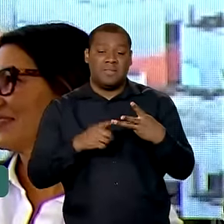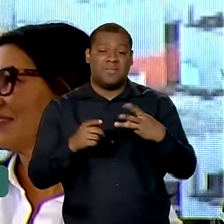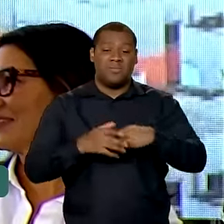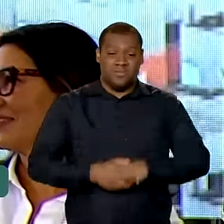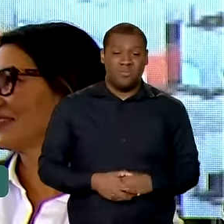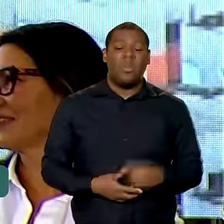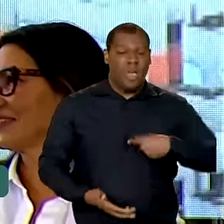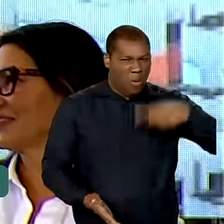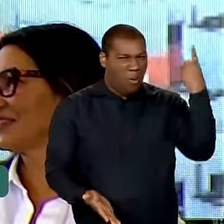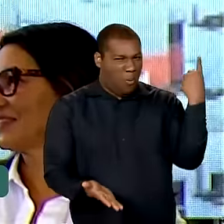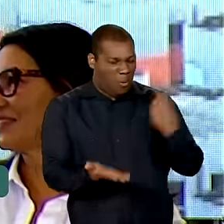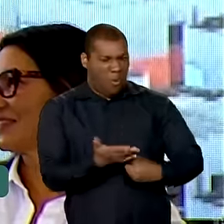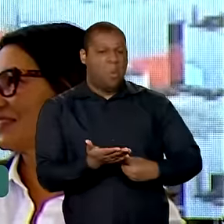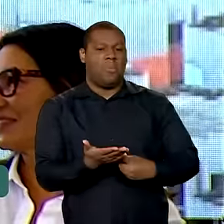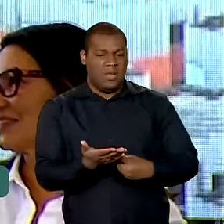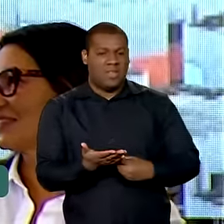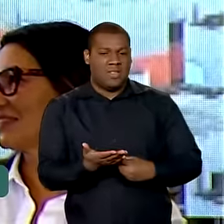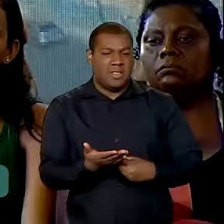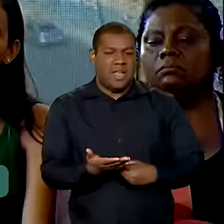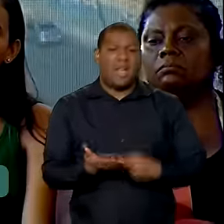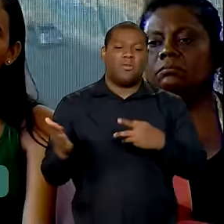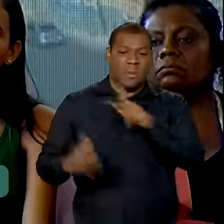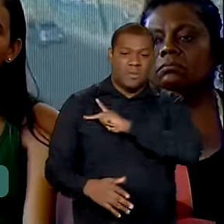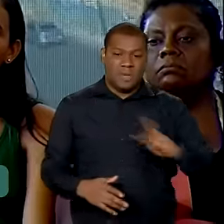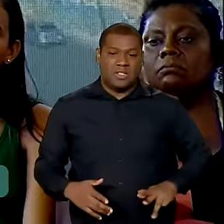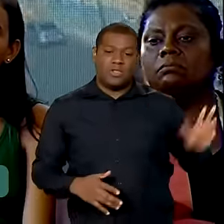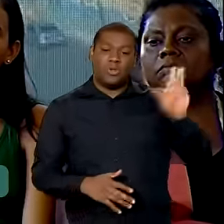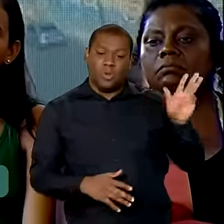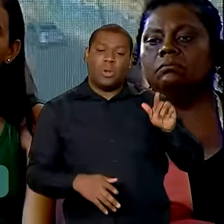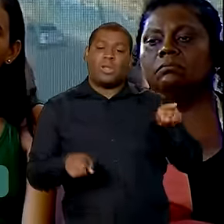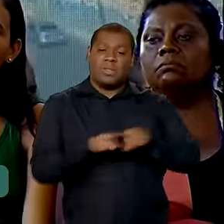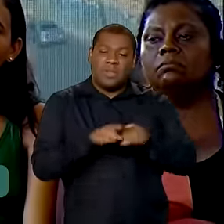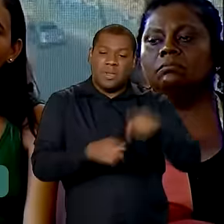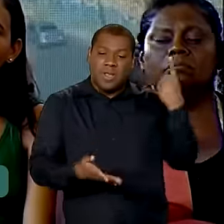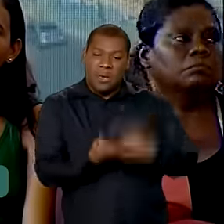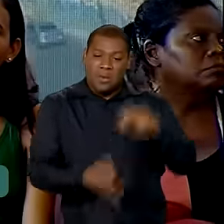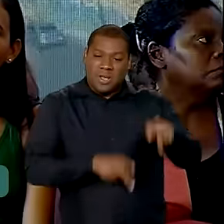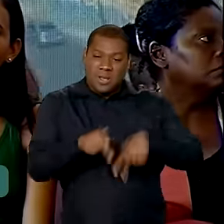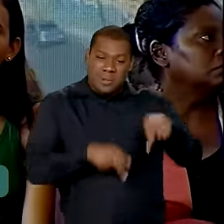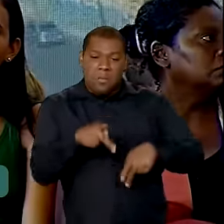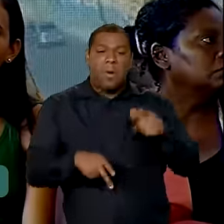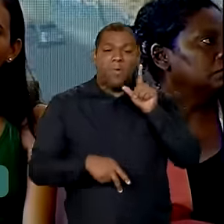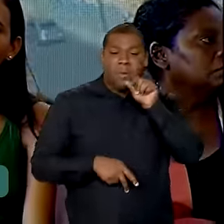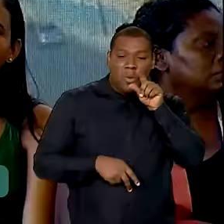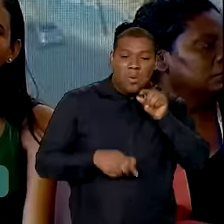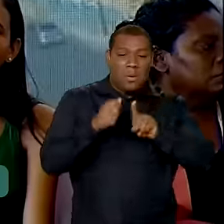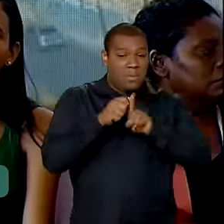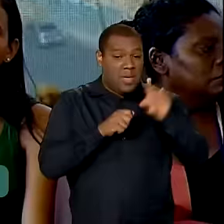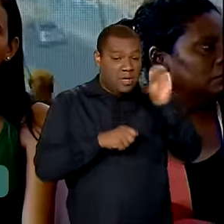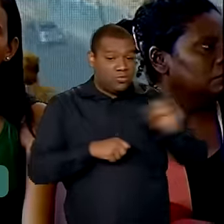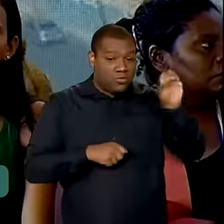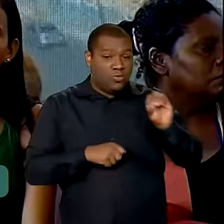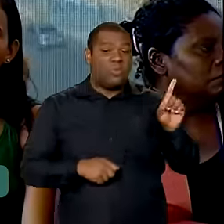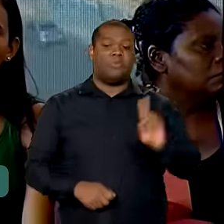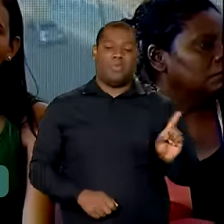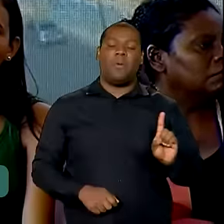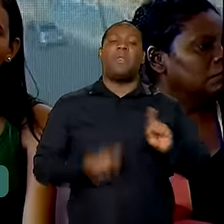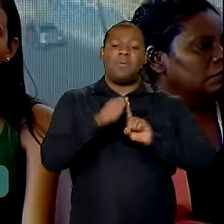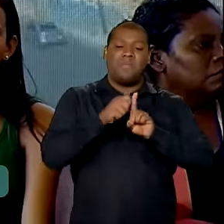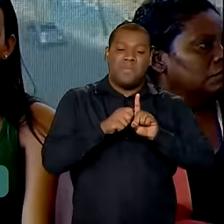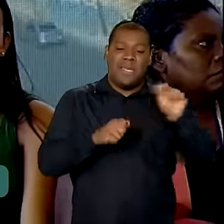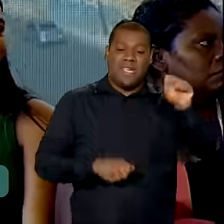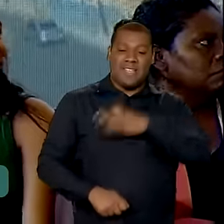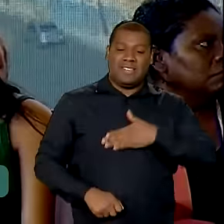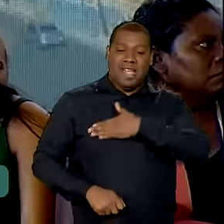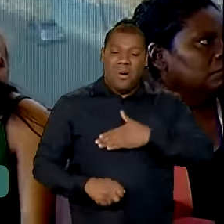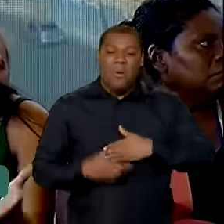quero assumir, presidente, um compromisso com o senhor e com o povo de Maceió. Não é em outubro que a gente vai entregar, não. É em agosto que a gente vai entregar